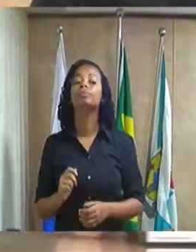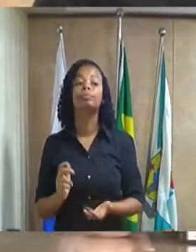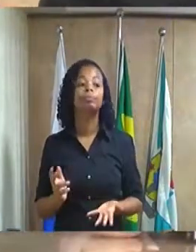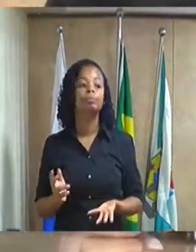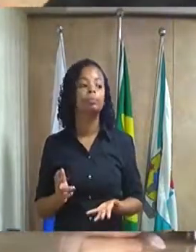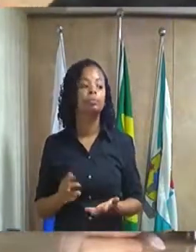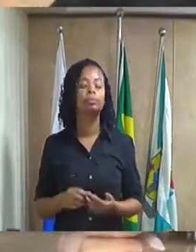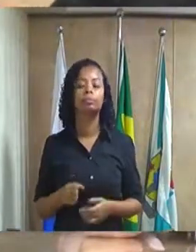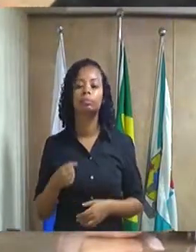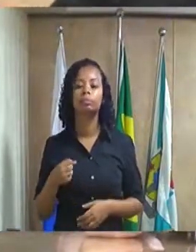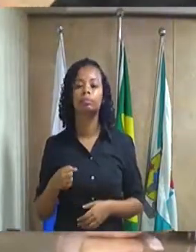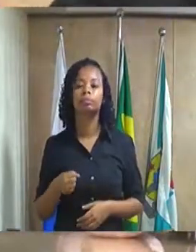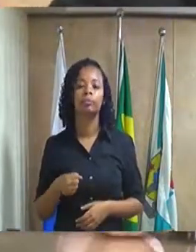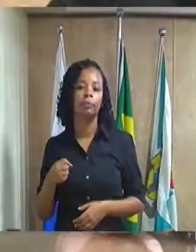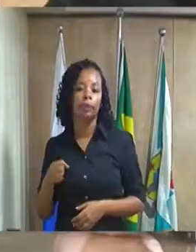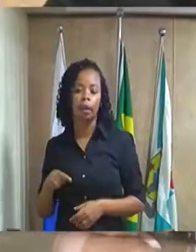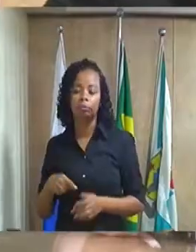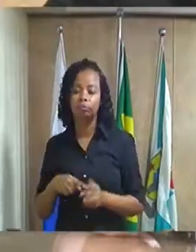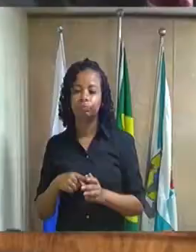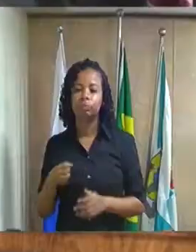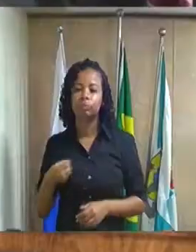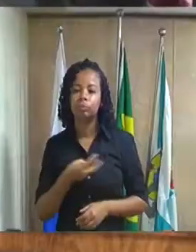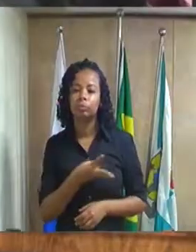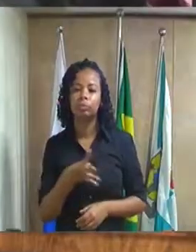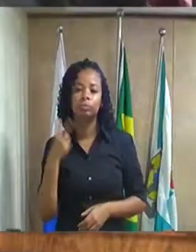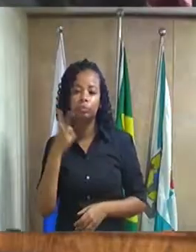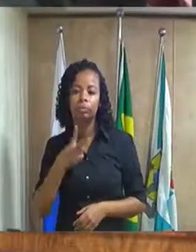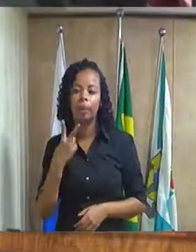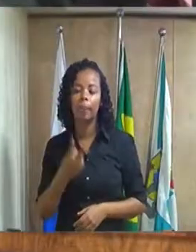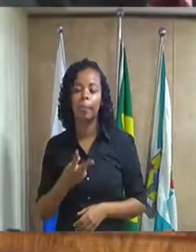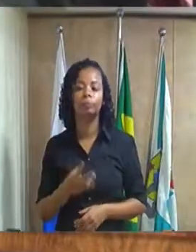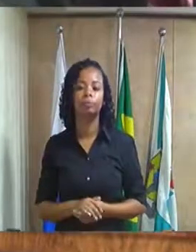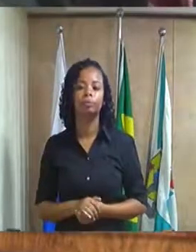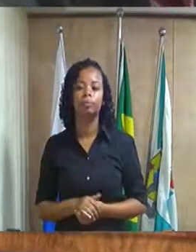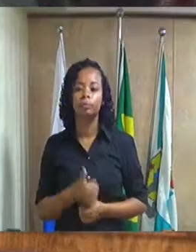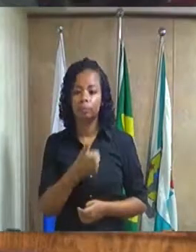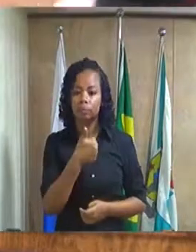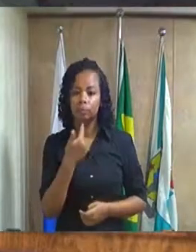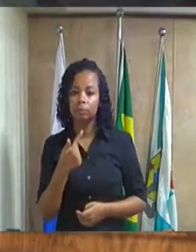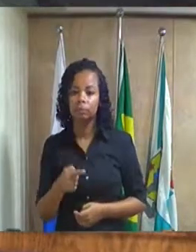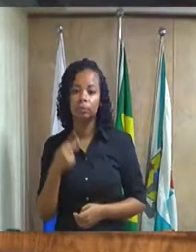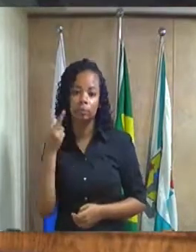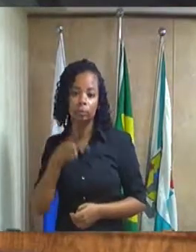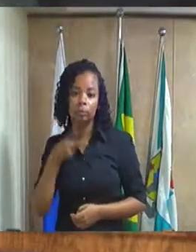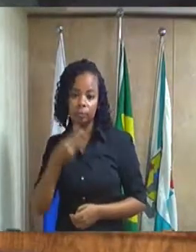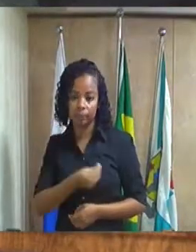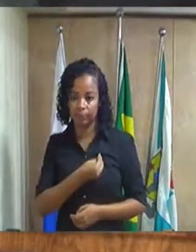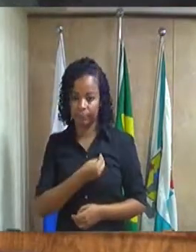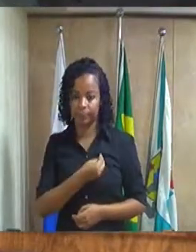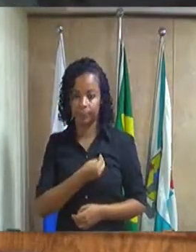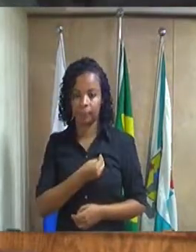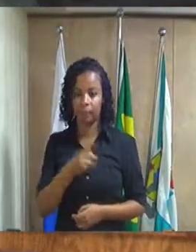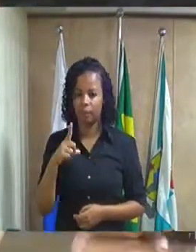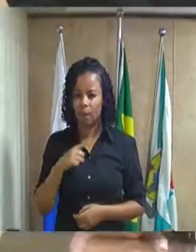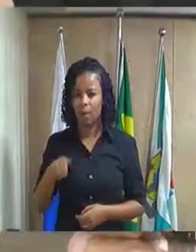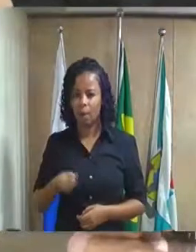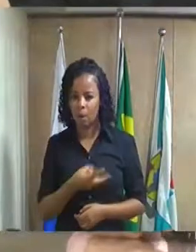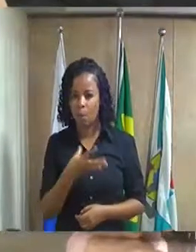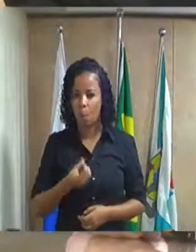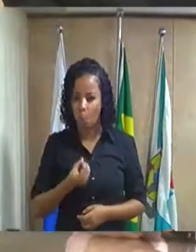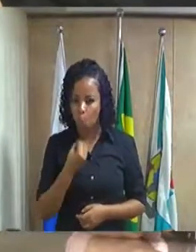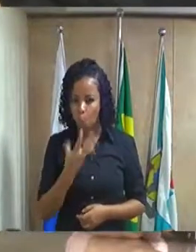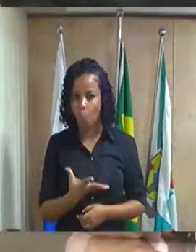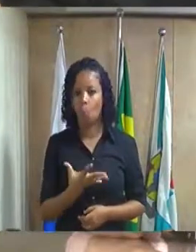verifique a presença dos vereadores 17 vereadores presentes havendo um número legal